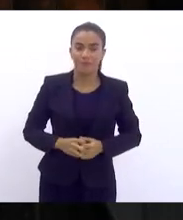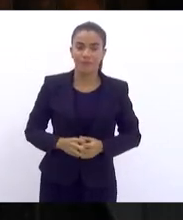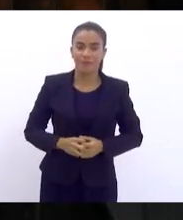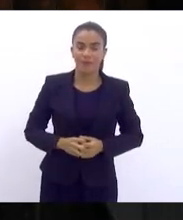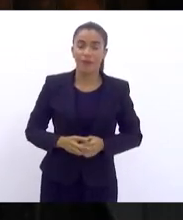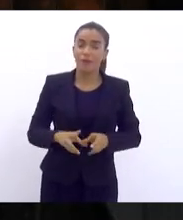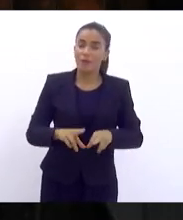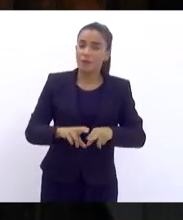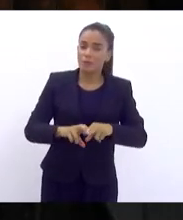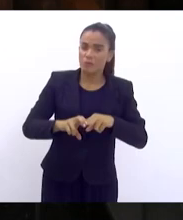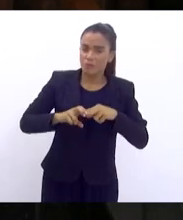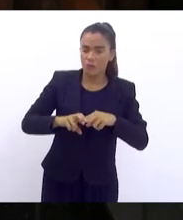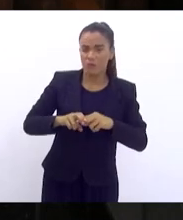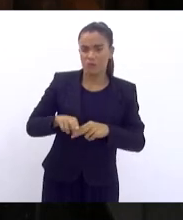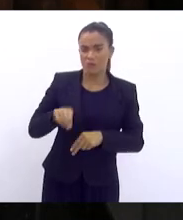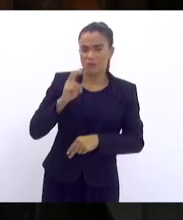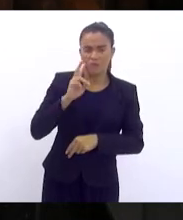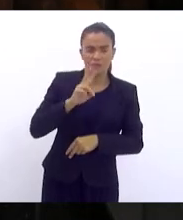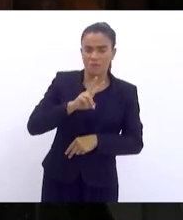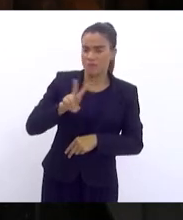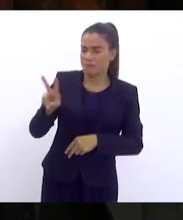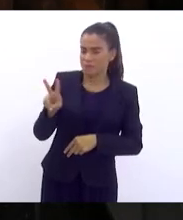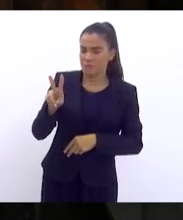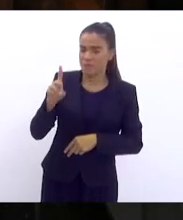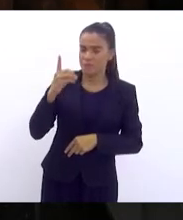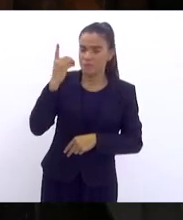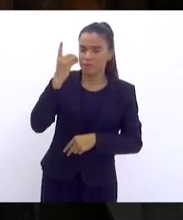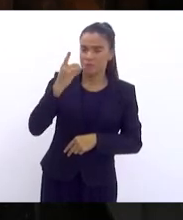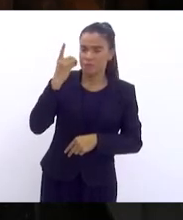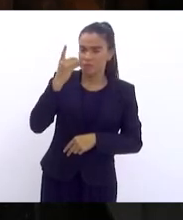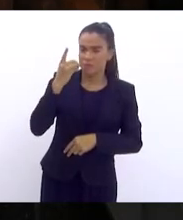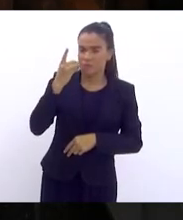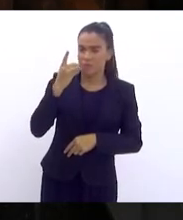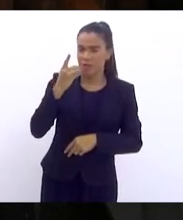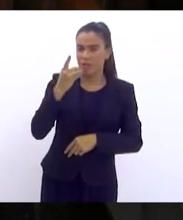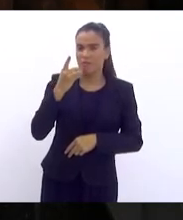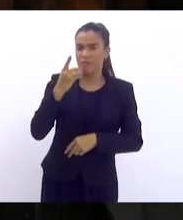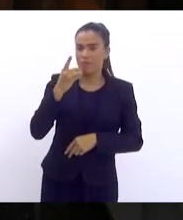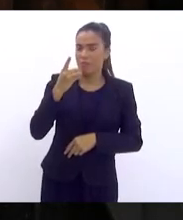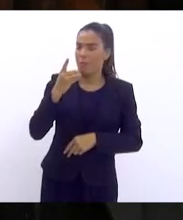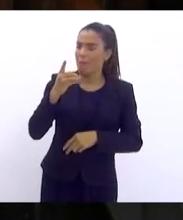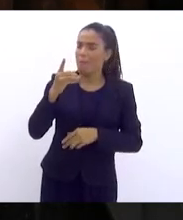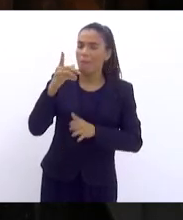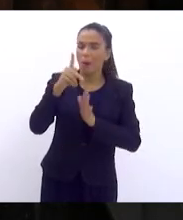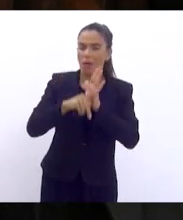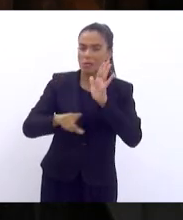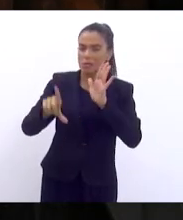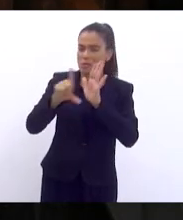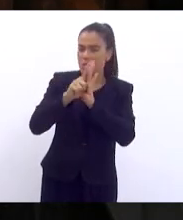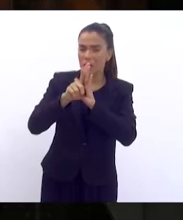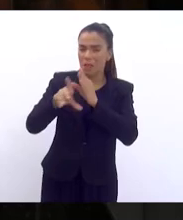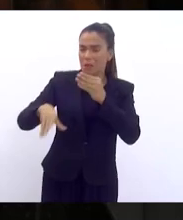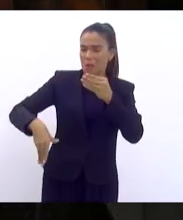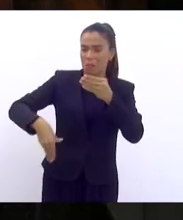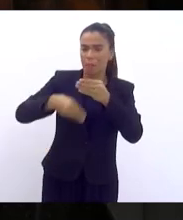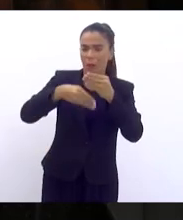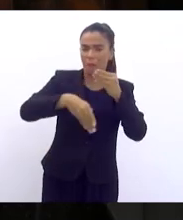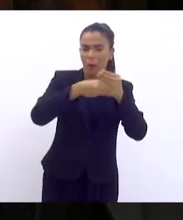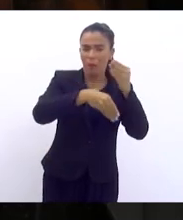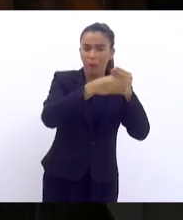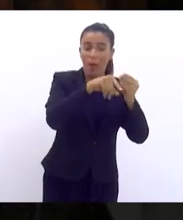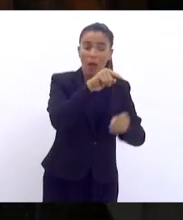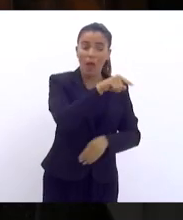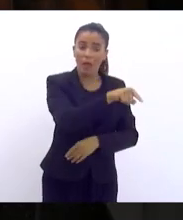Por isso, quando um deputado emenda o projeto de outro, e o que foi emendado reclama,